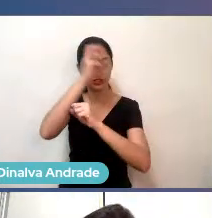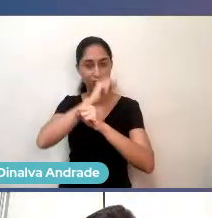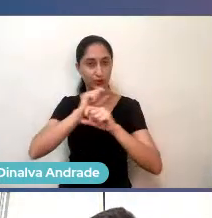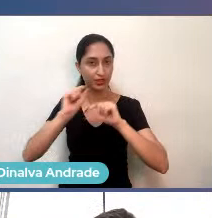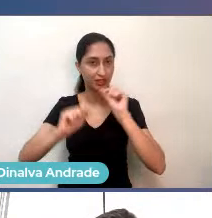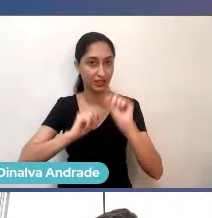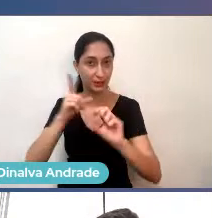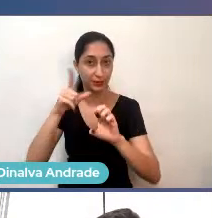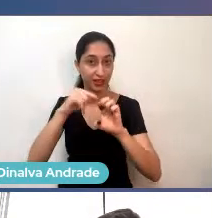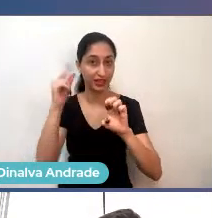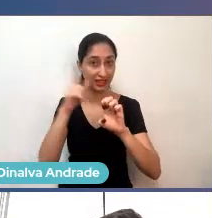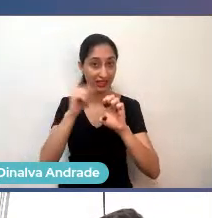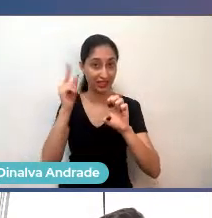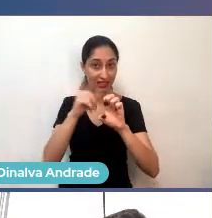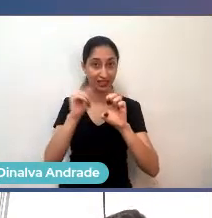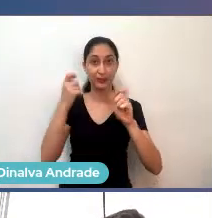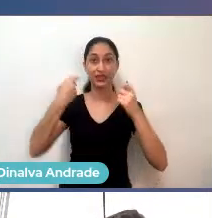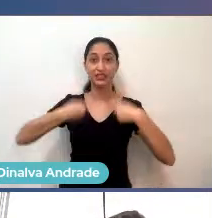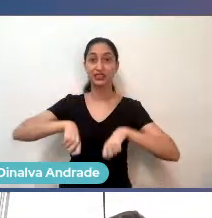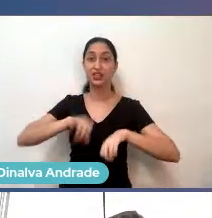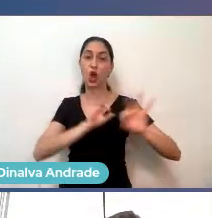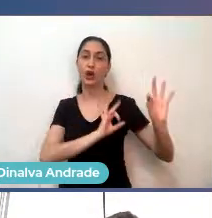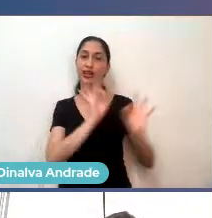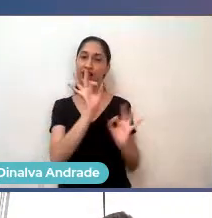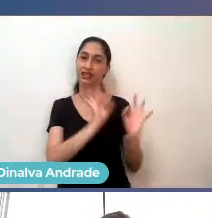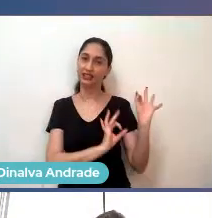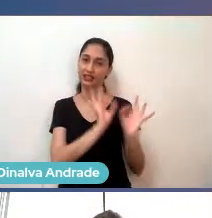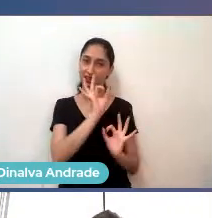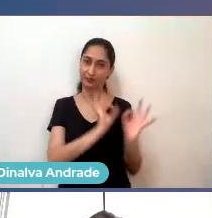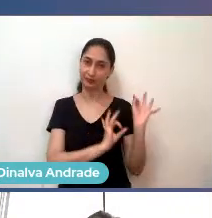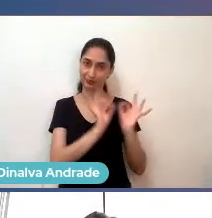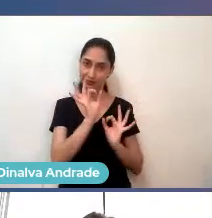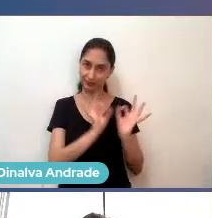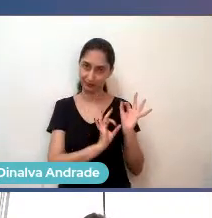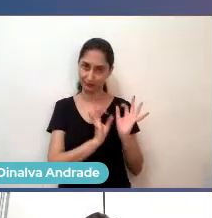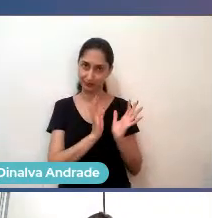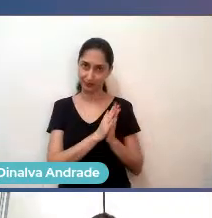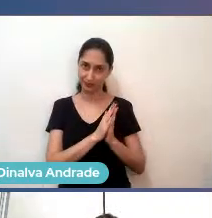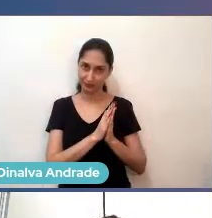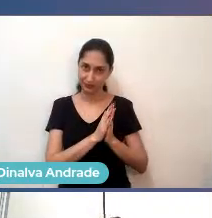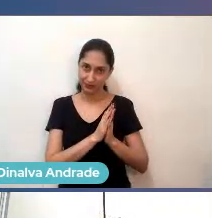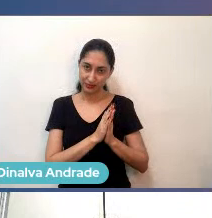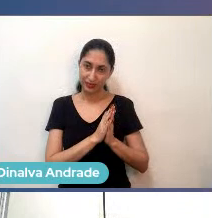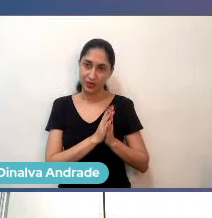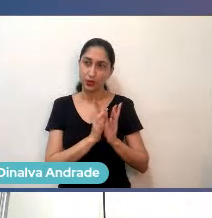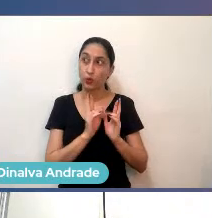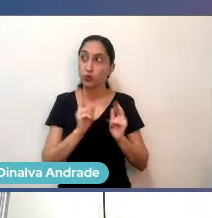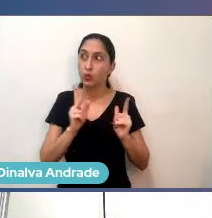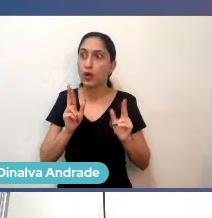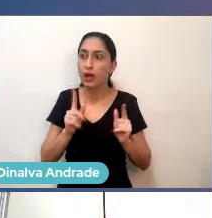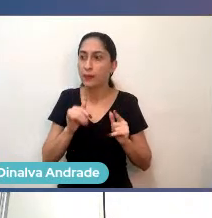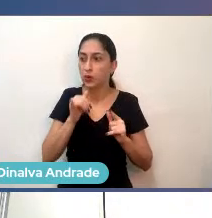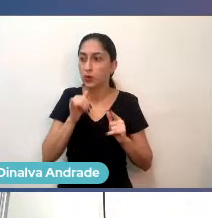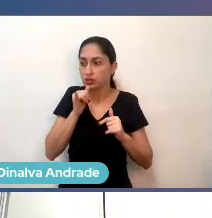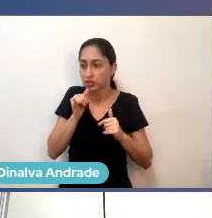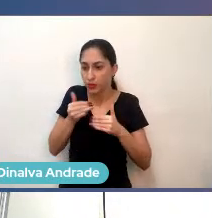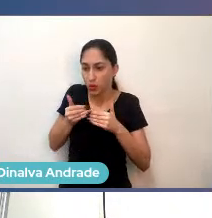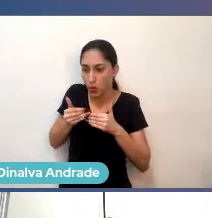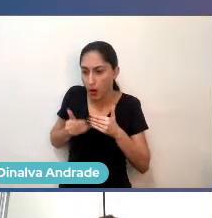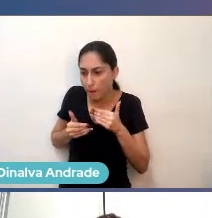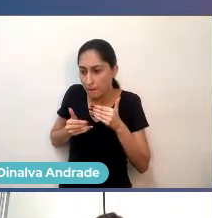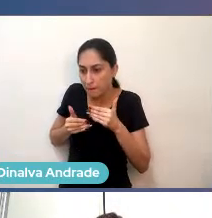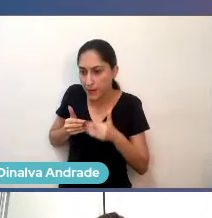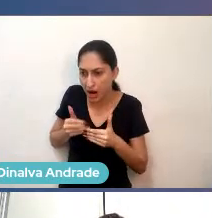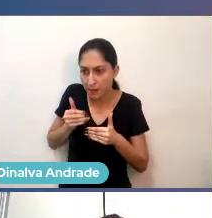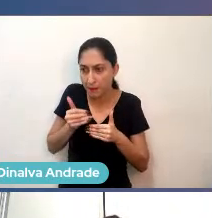final das contas, exige planejamento, eu acho que, que não é planejar a ponto de você não